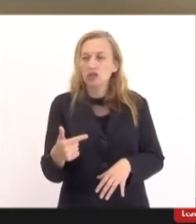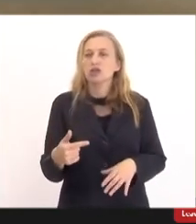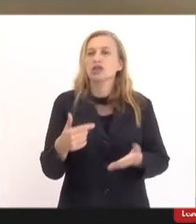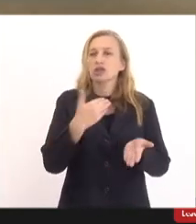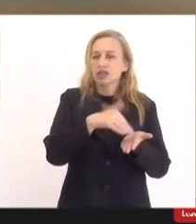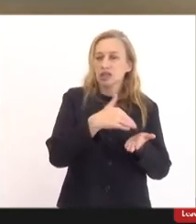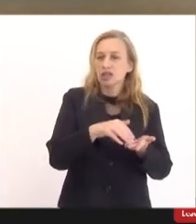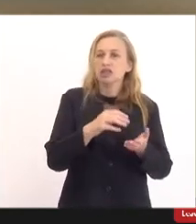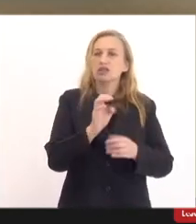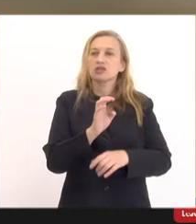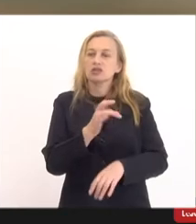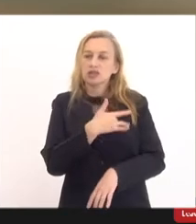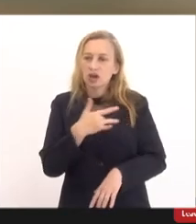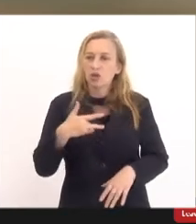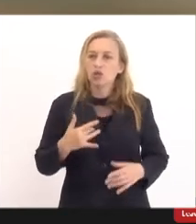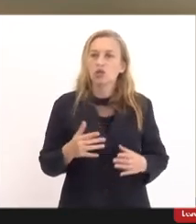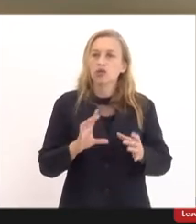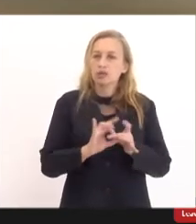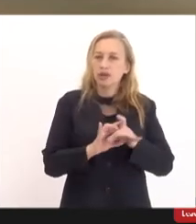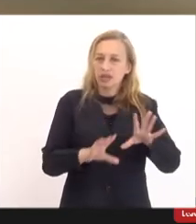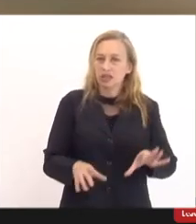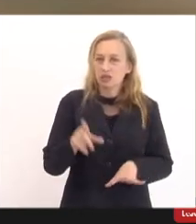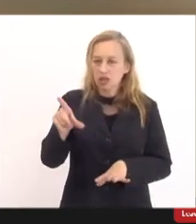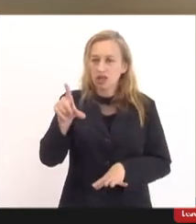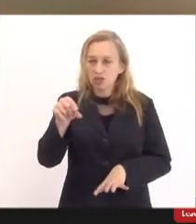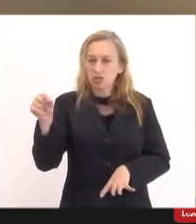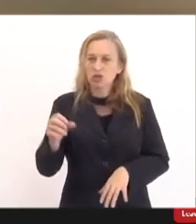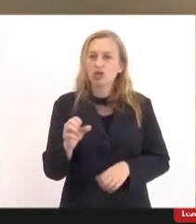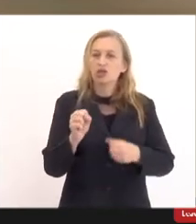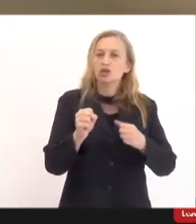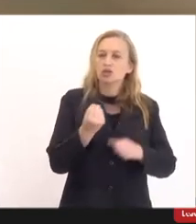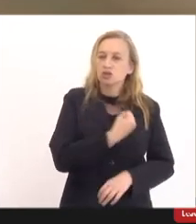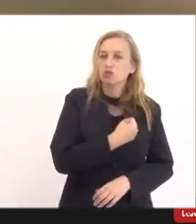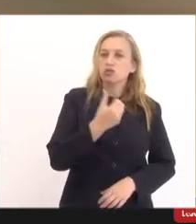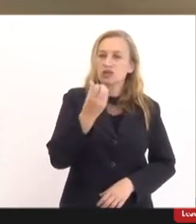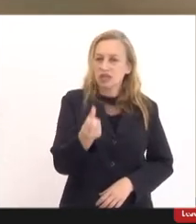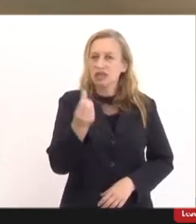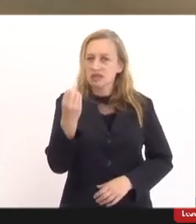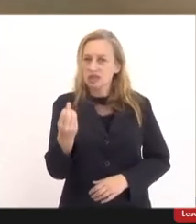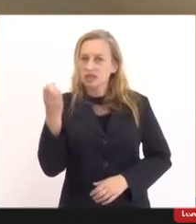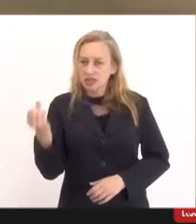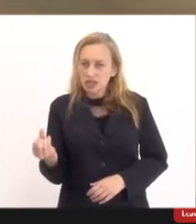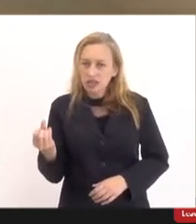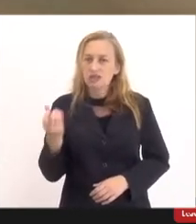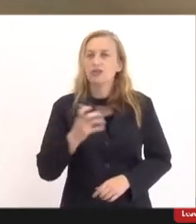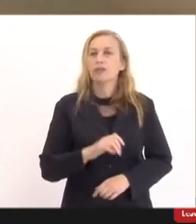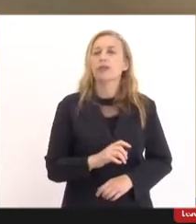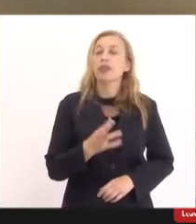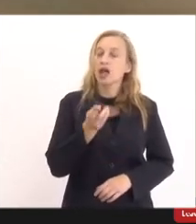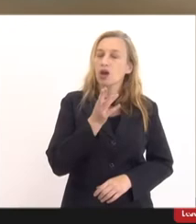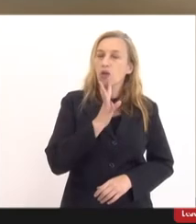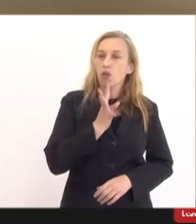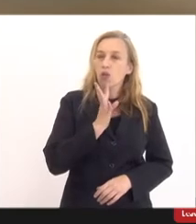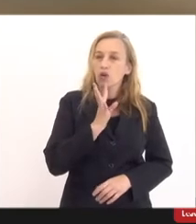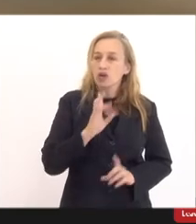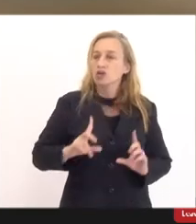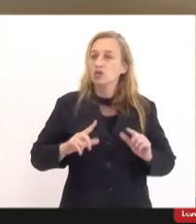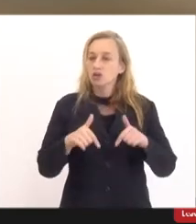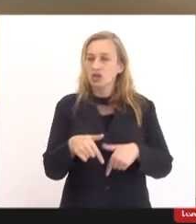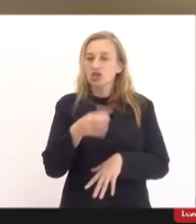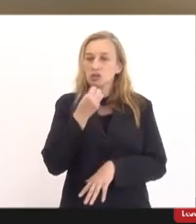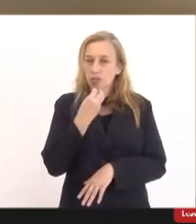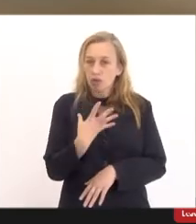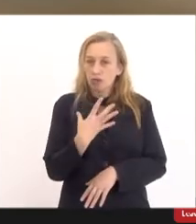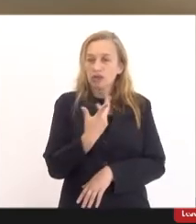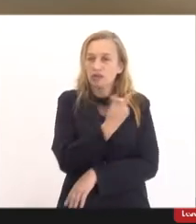partir de uma deliberação que eles tomaram de número 6666 e que reconhecem os efeitos positivos